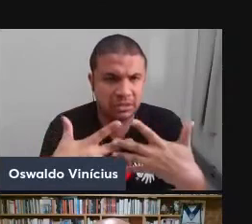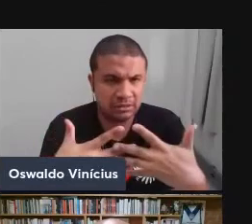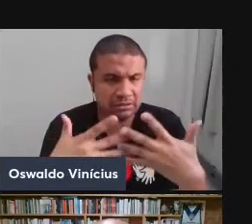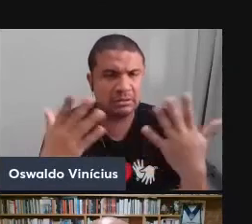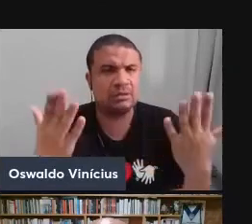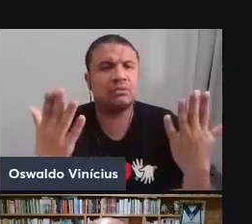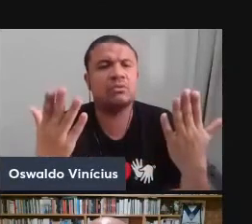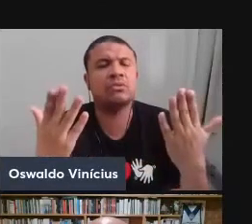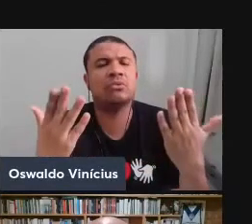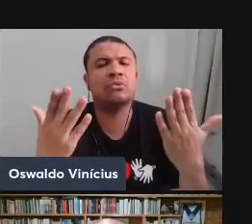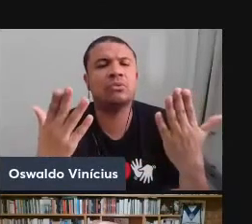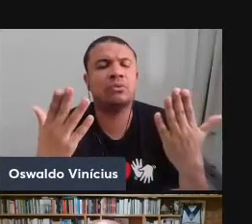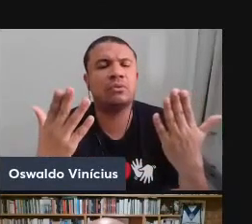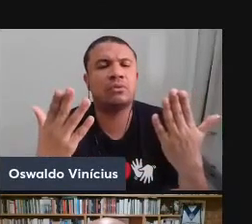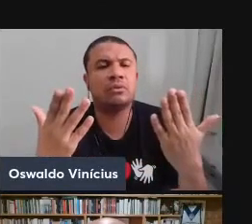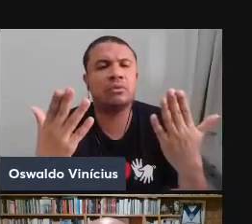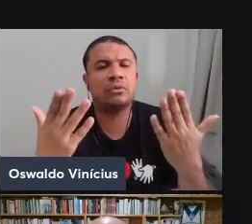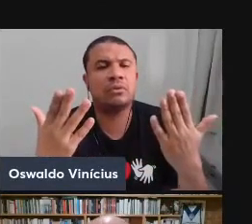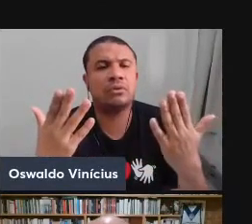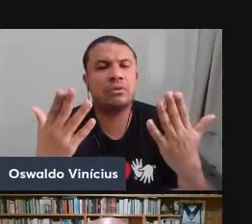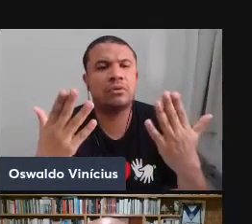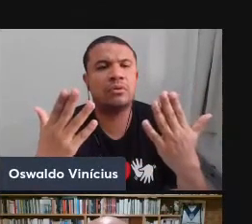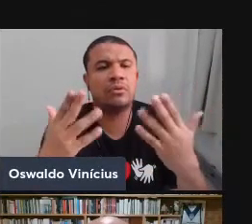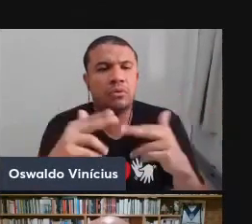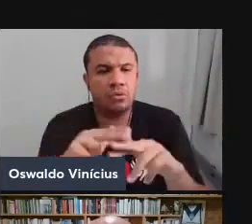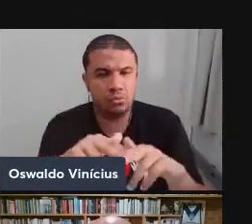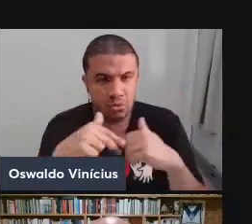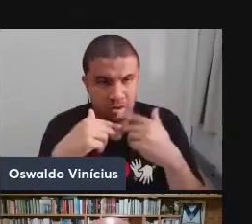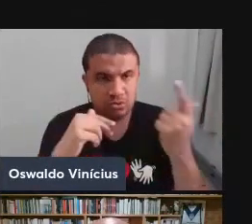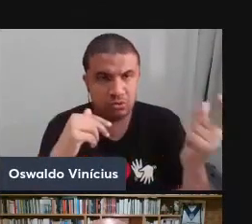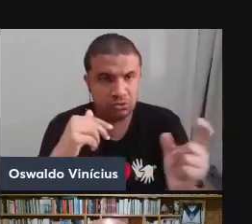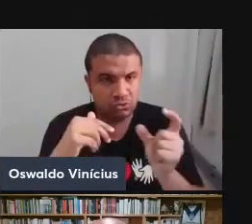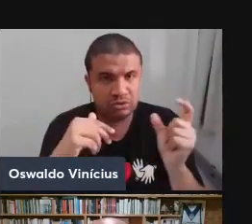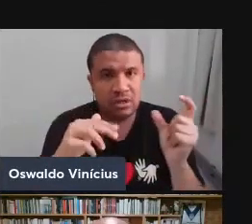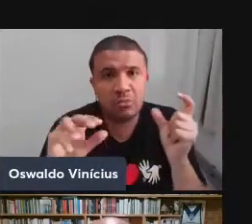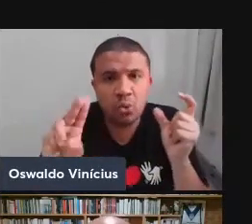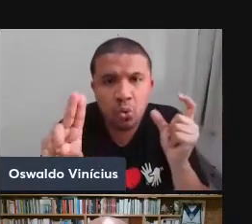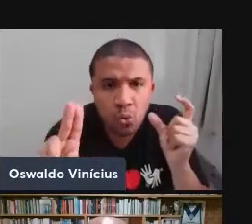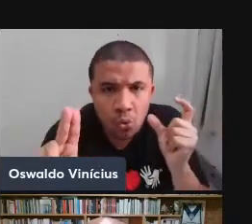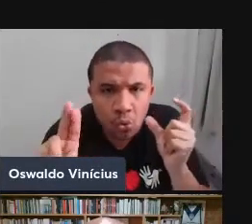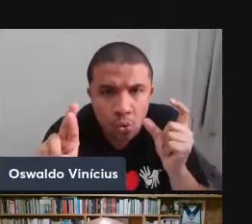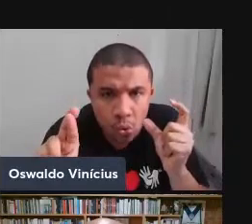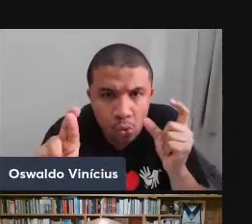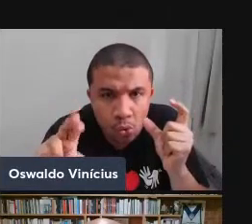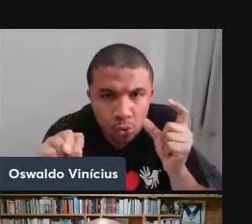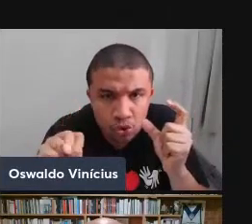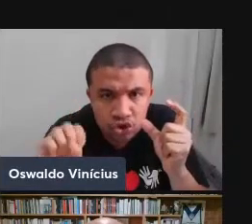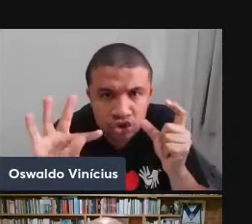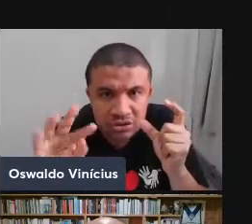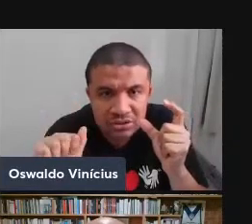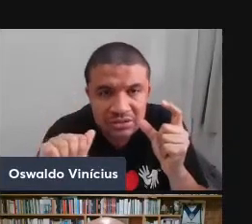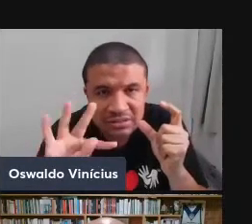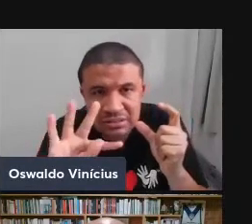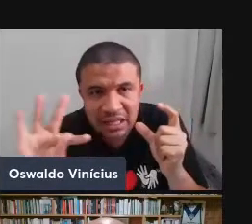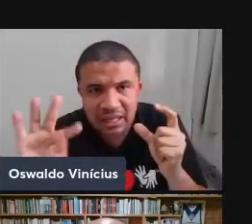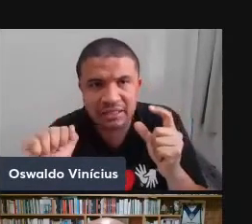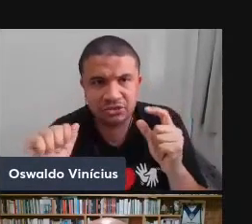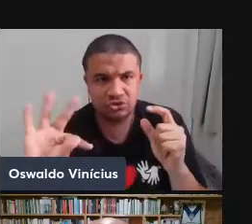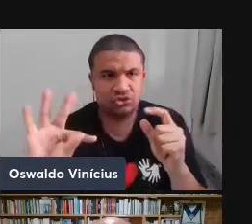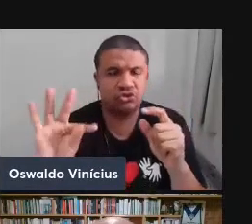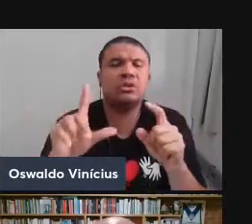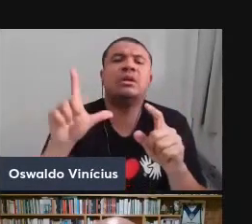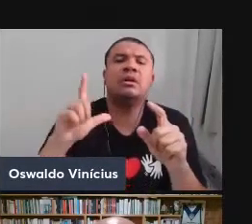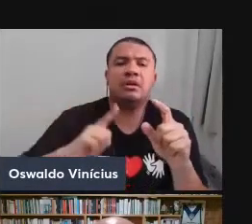termo Urstat, a gente faz isso no livro, tem lá um